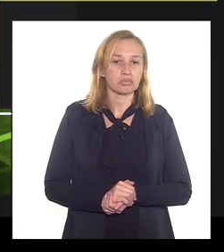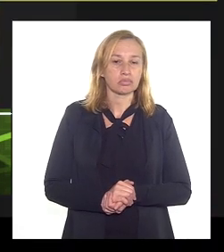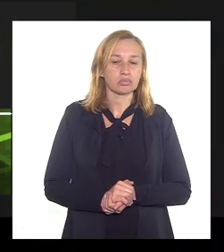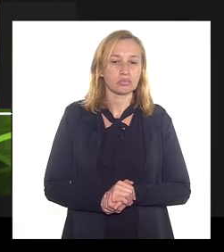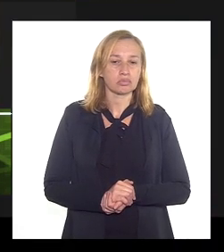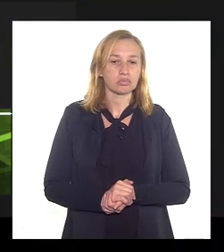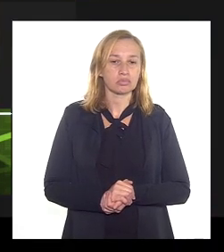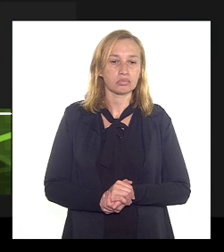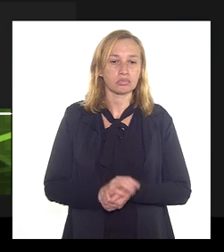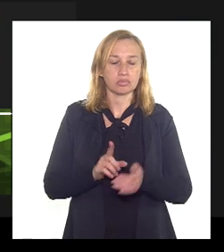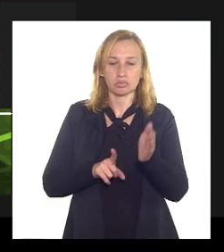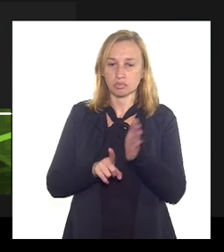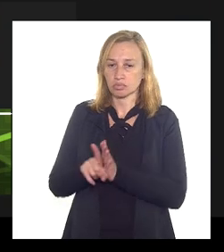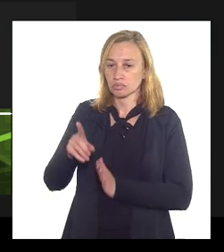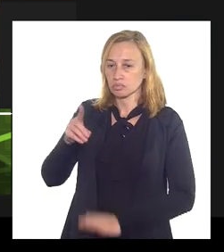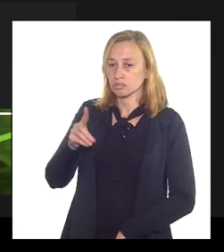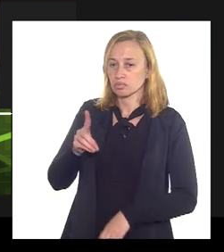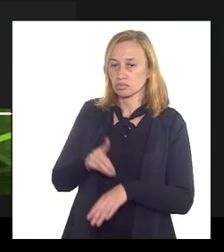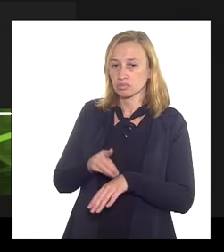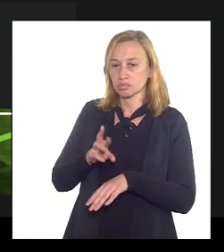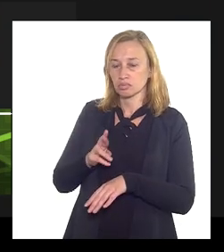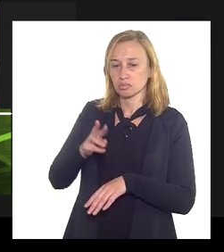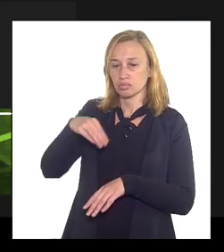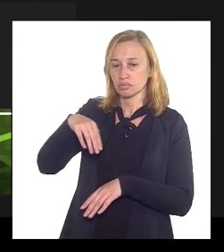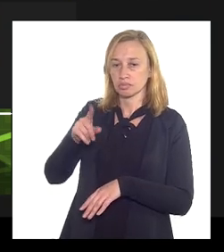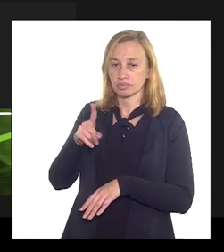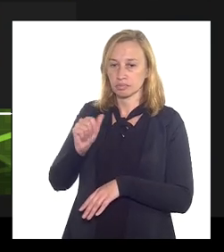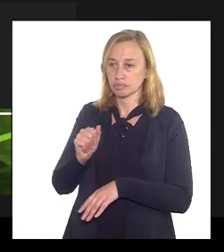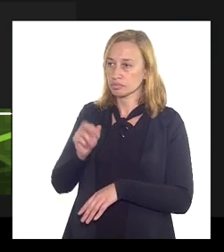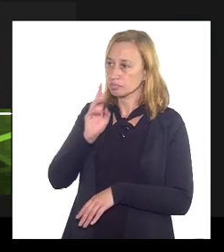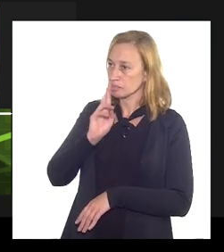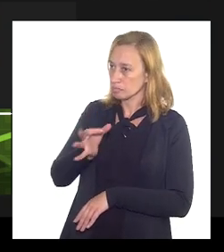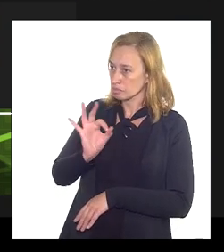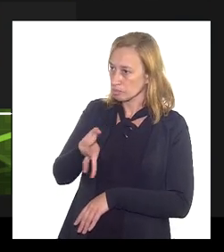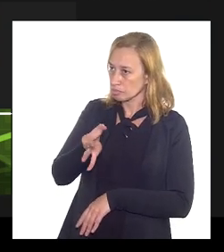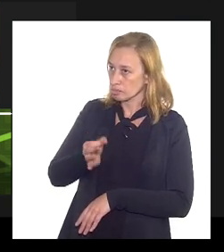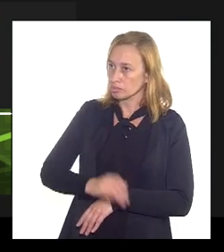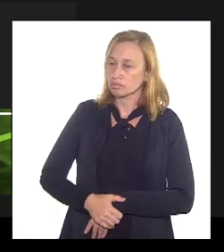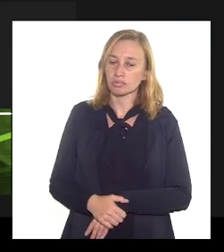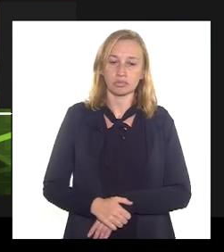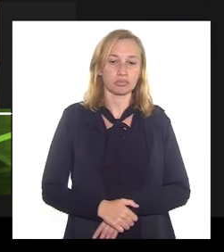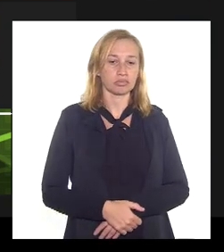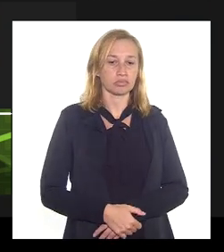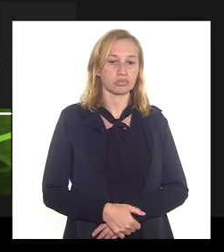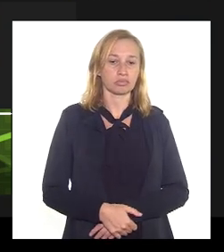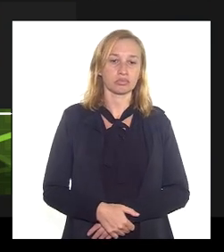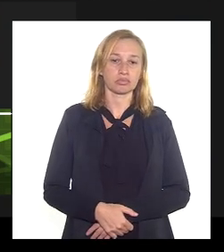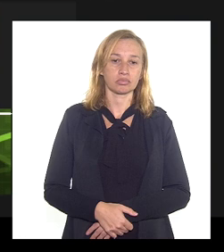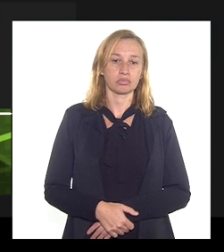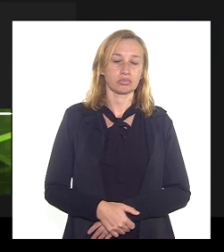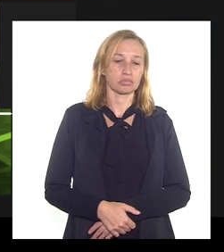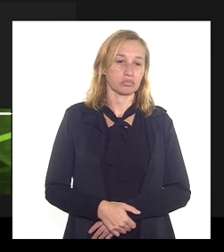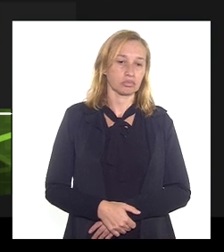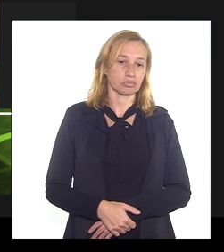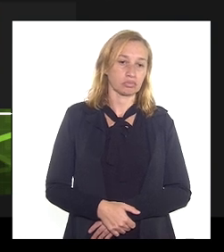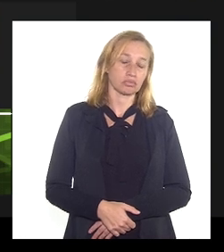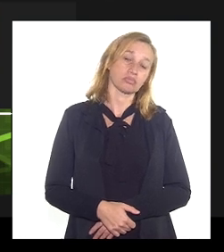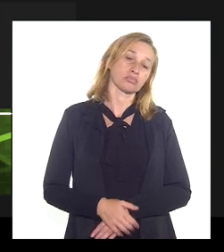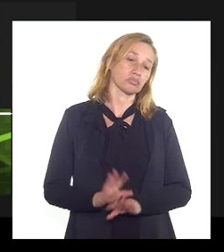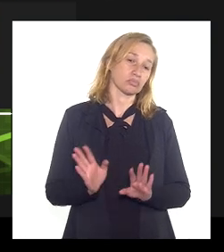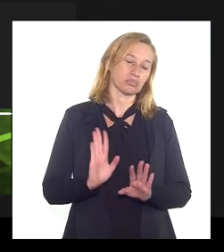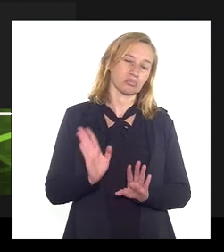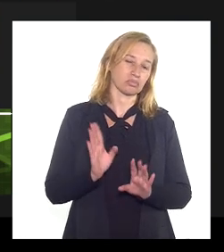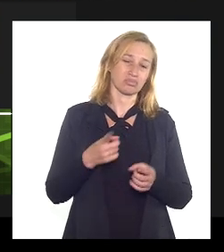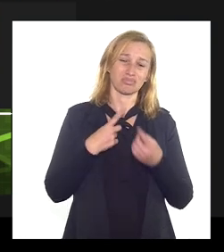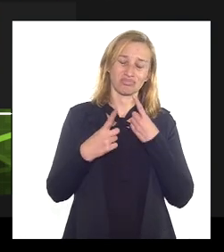pergunta doutora Magra se atendeu ou não a resposta acho que nós vamos ter que discutir isso